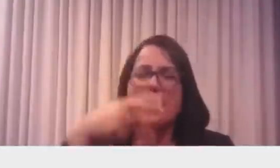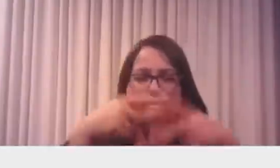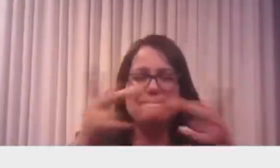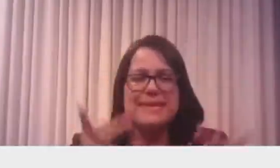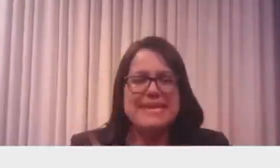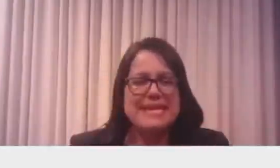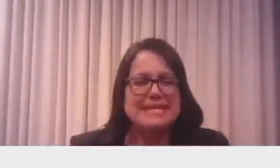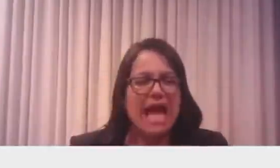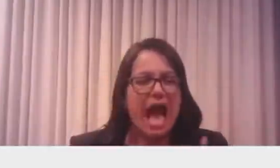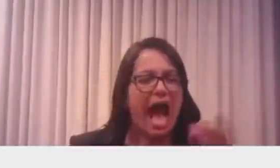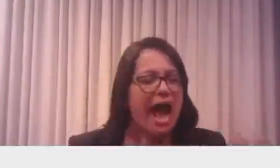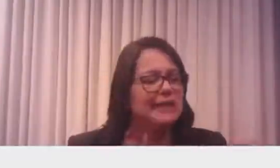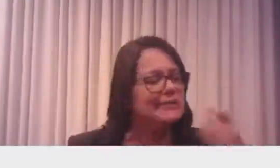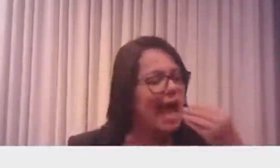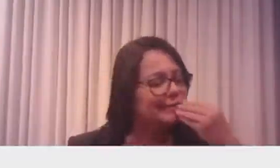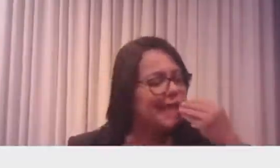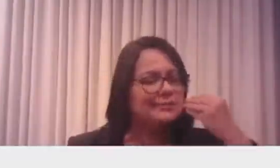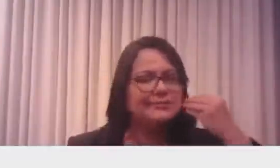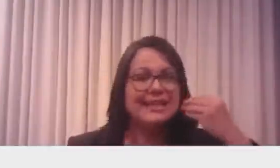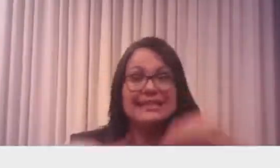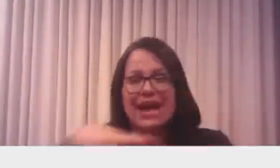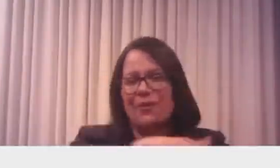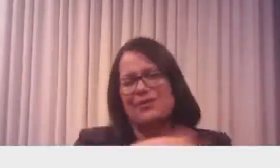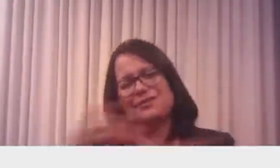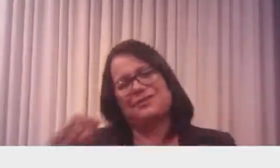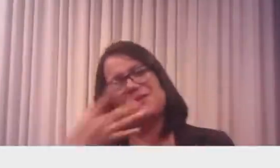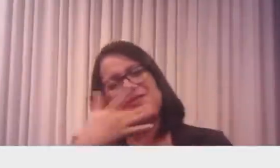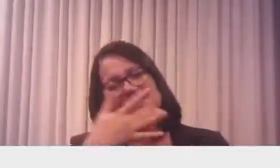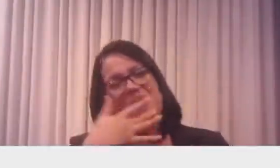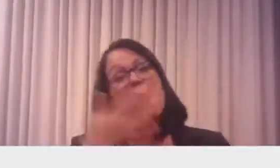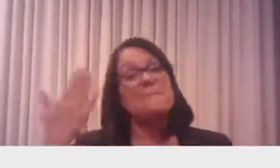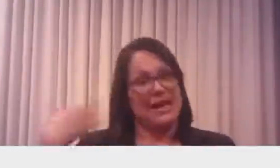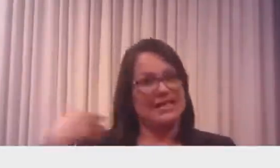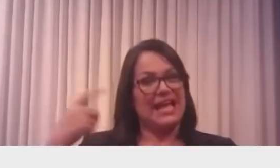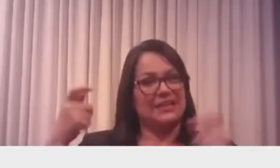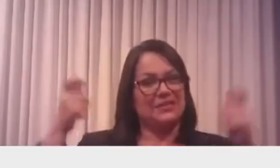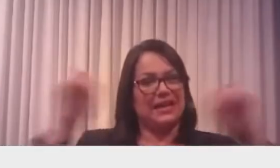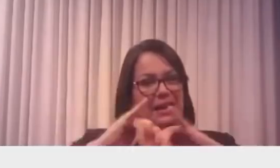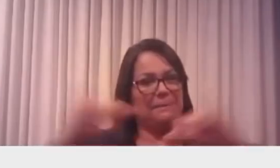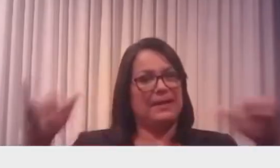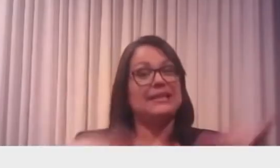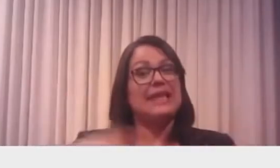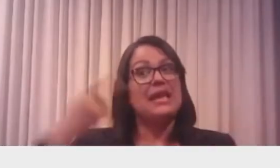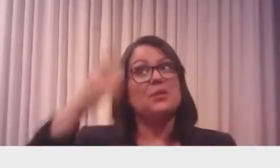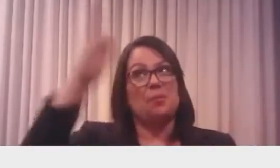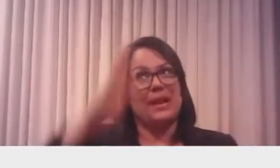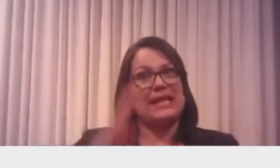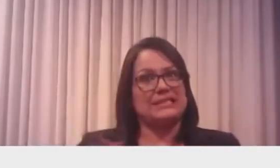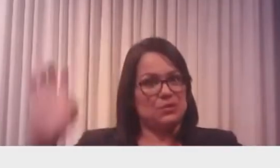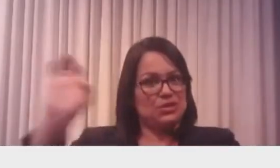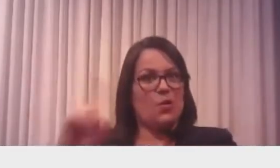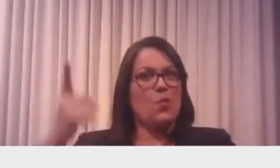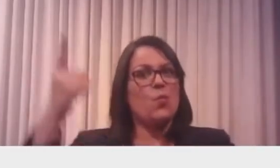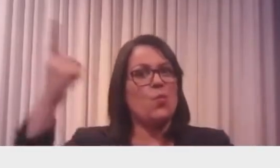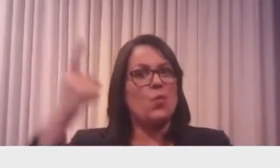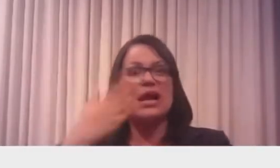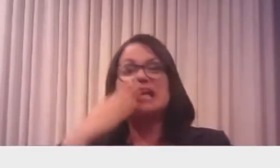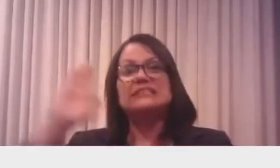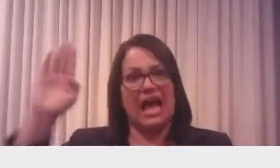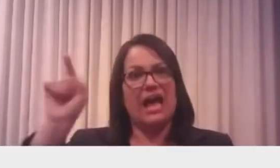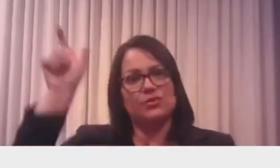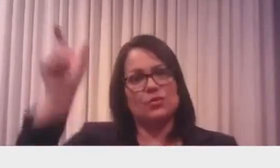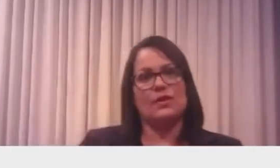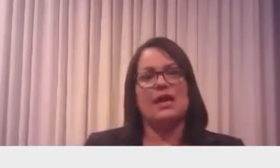vi em época de campanha, em época de campanha, eu não vou falar, tinha um candidato aí, um grande estado do Brasil, daí um cara me contou, ele foi